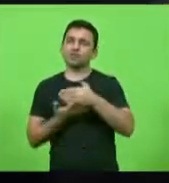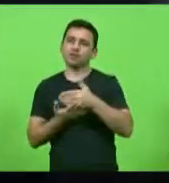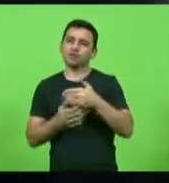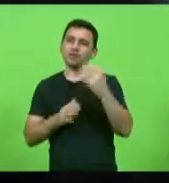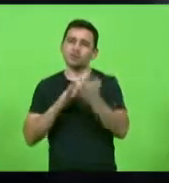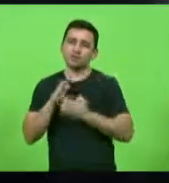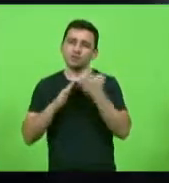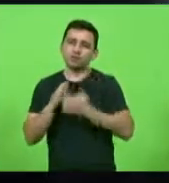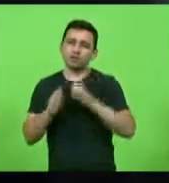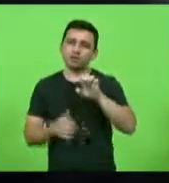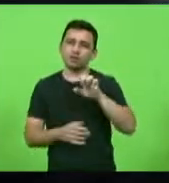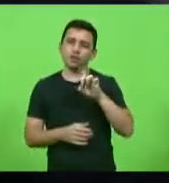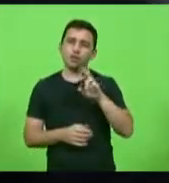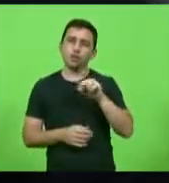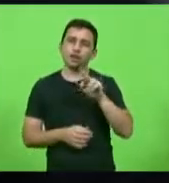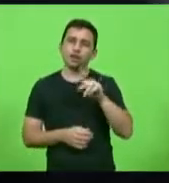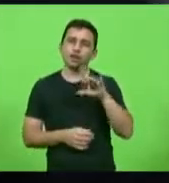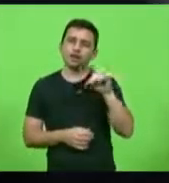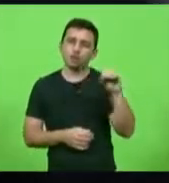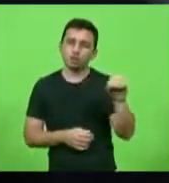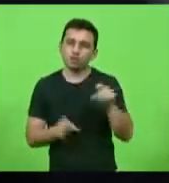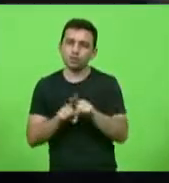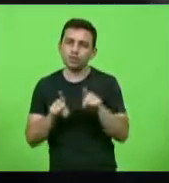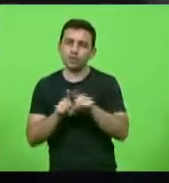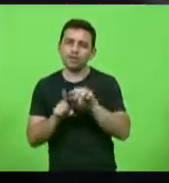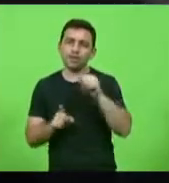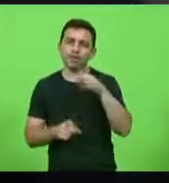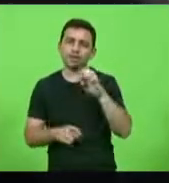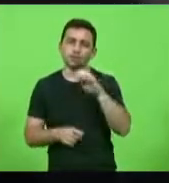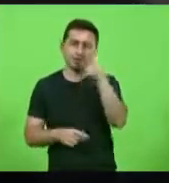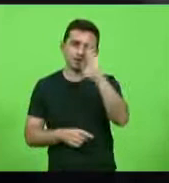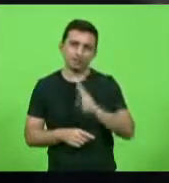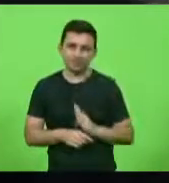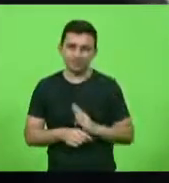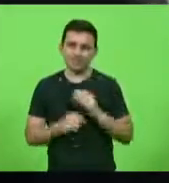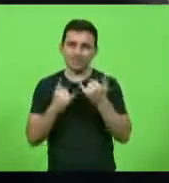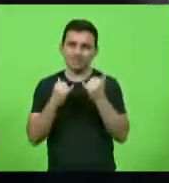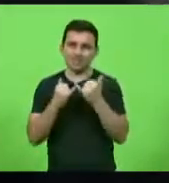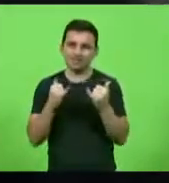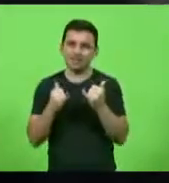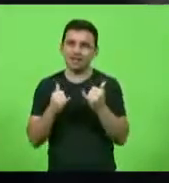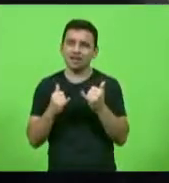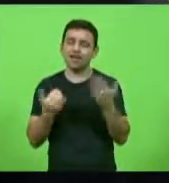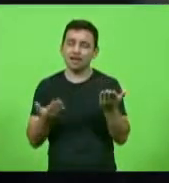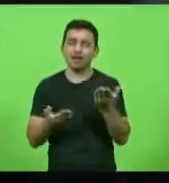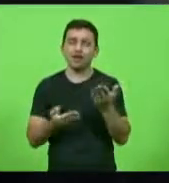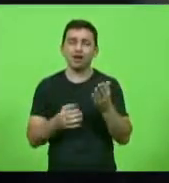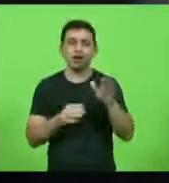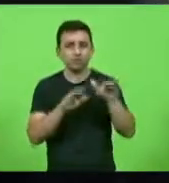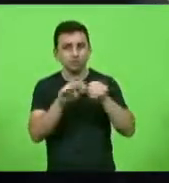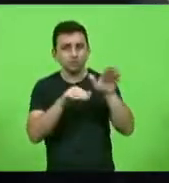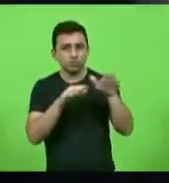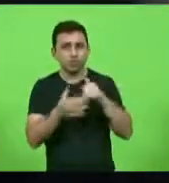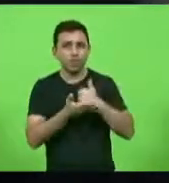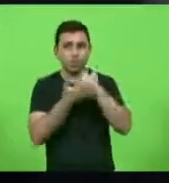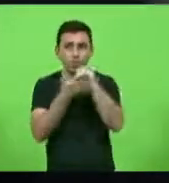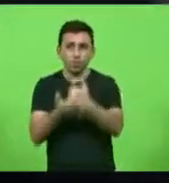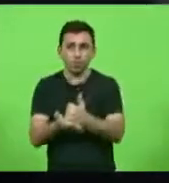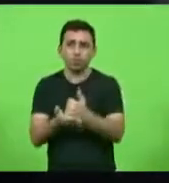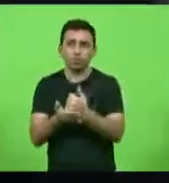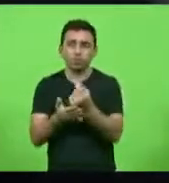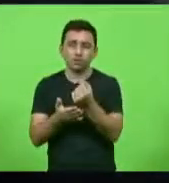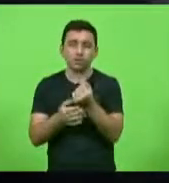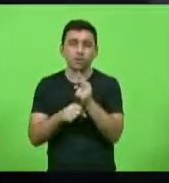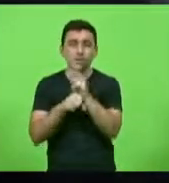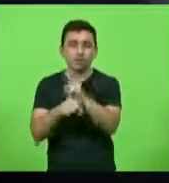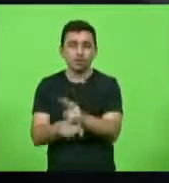Eduardo Sattamini da Indy Brasil Energia que busca apoio de grandes grupos para compor o capital necessário que será emprestado